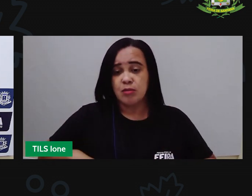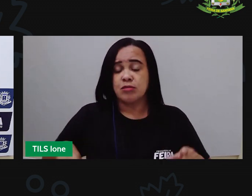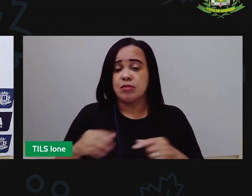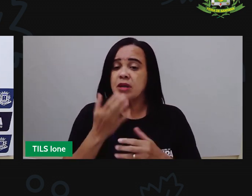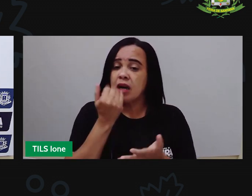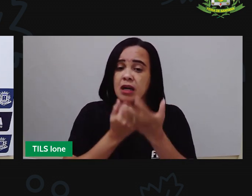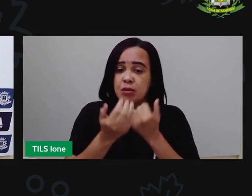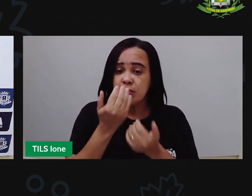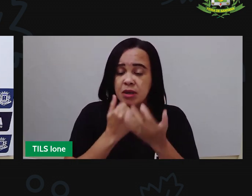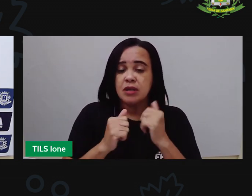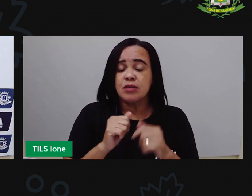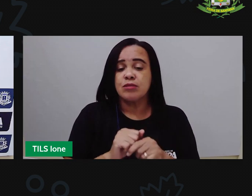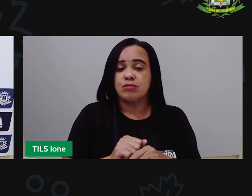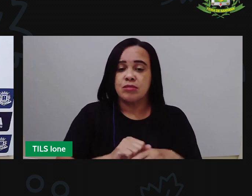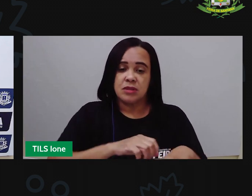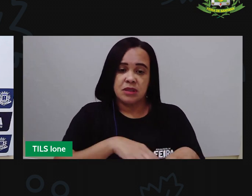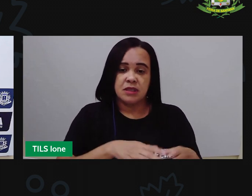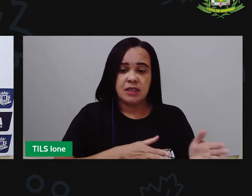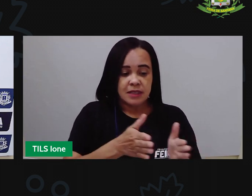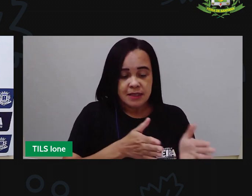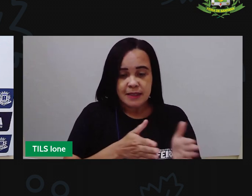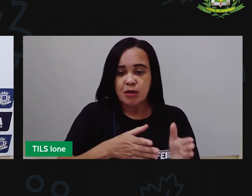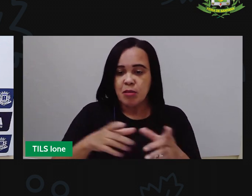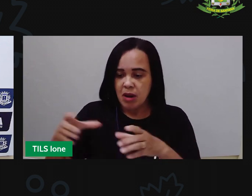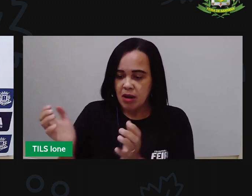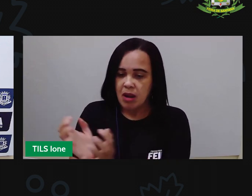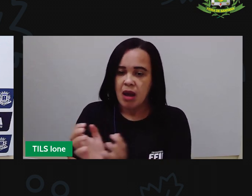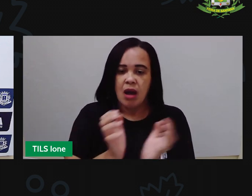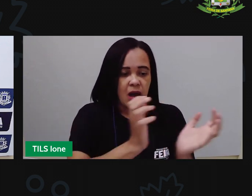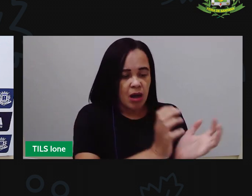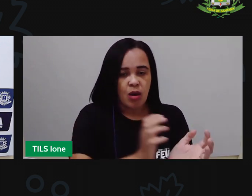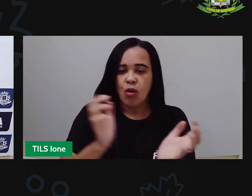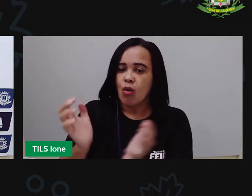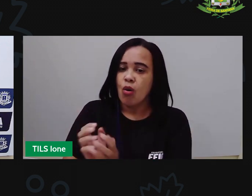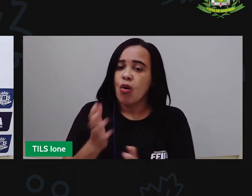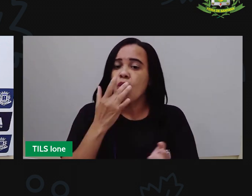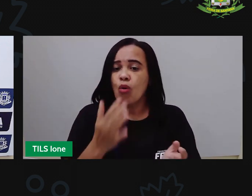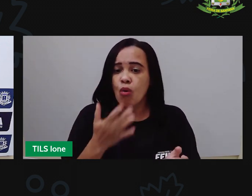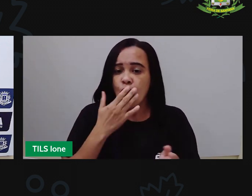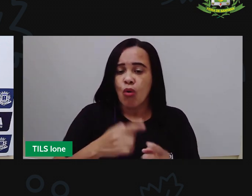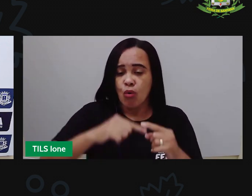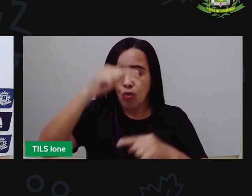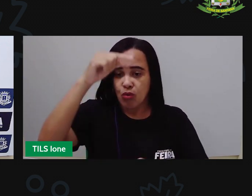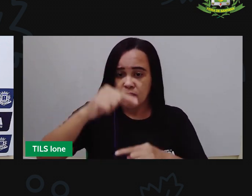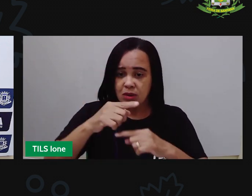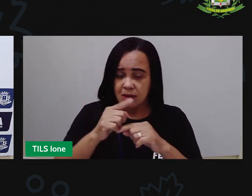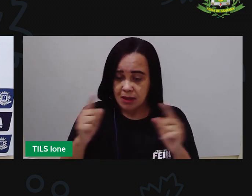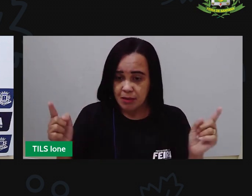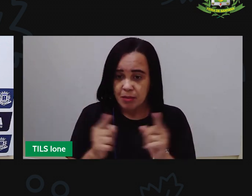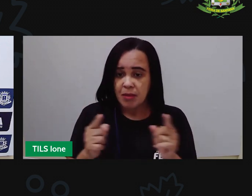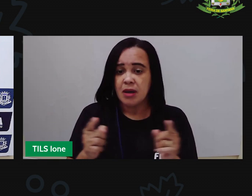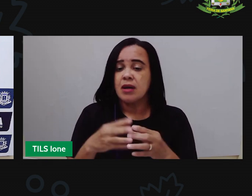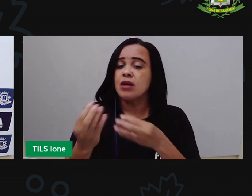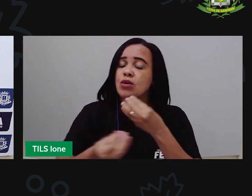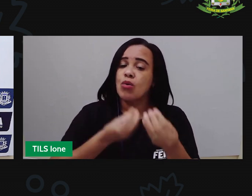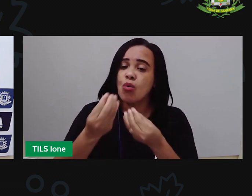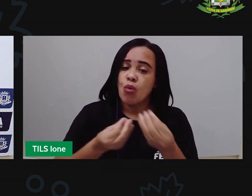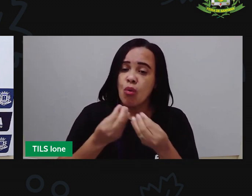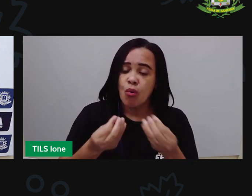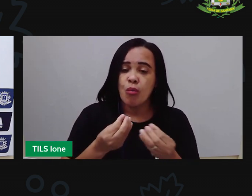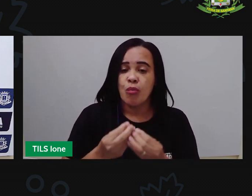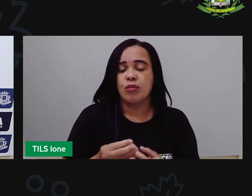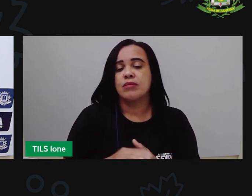separar por cor por tamanho por formato e você também aprendeu que